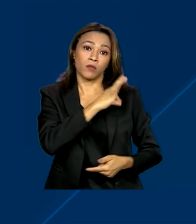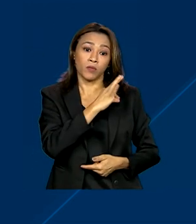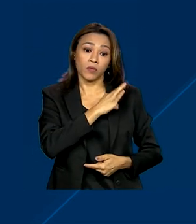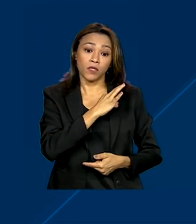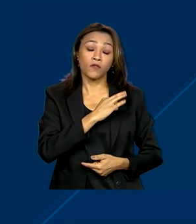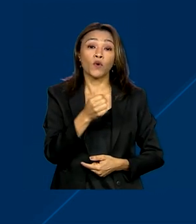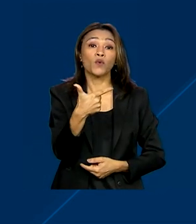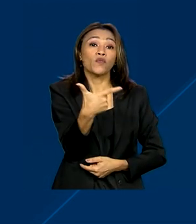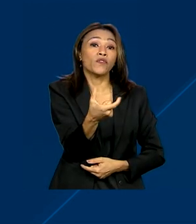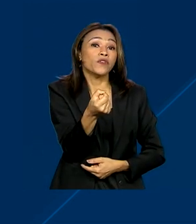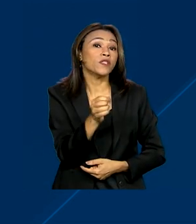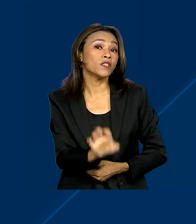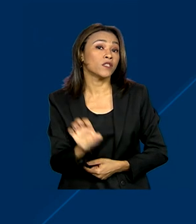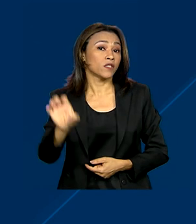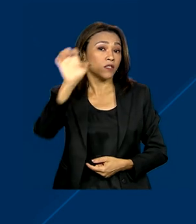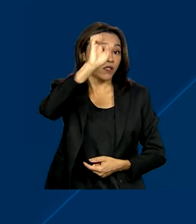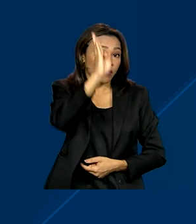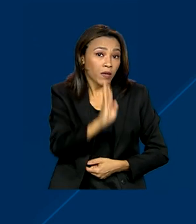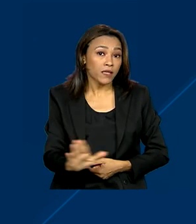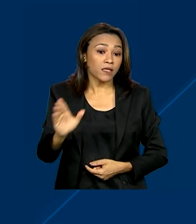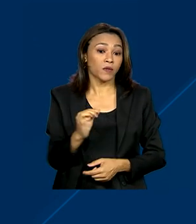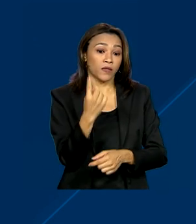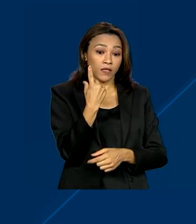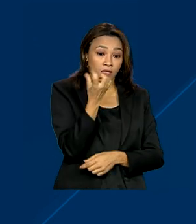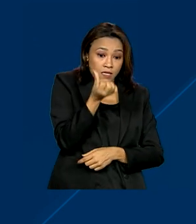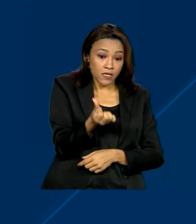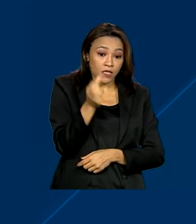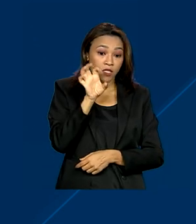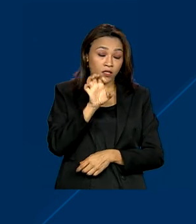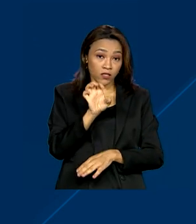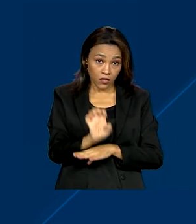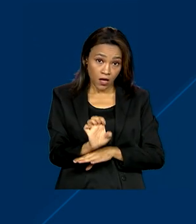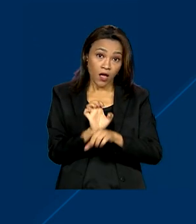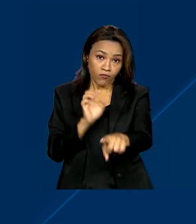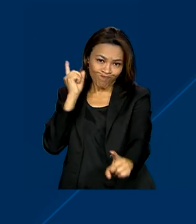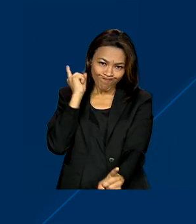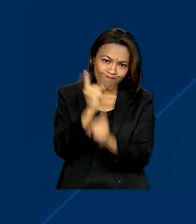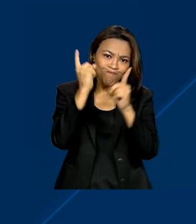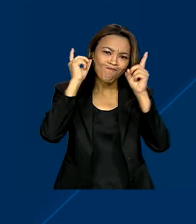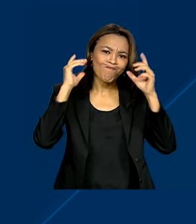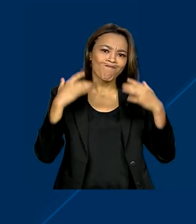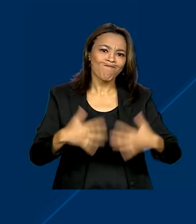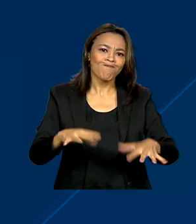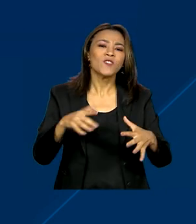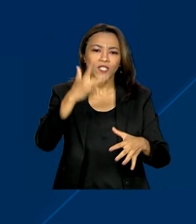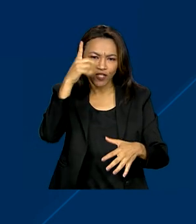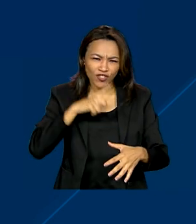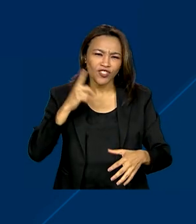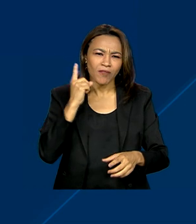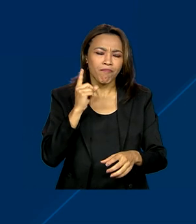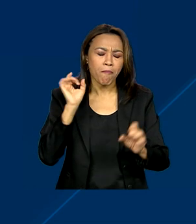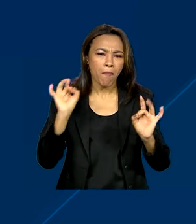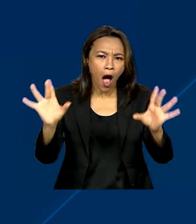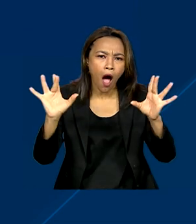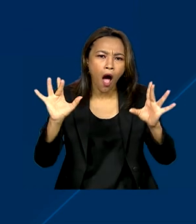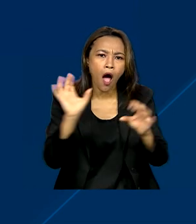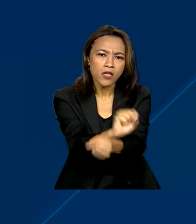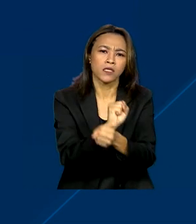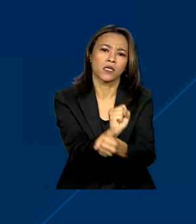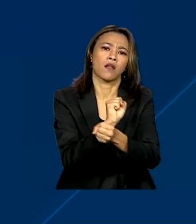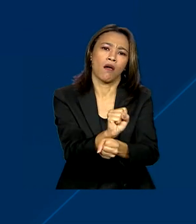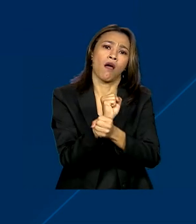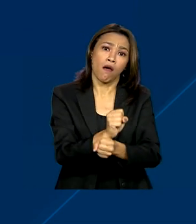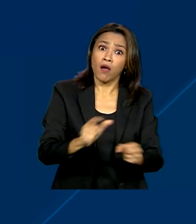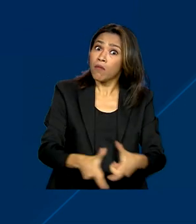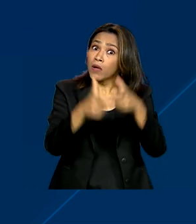20 estados brasileiros e em 16 deles foi constatada a existência de cativeiros. A maioria eram homens